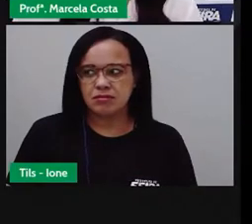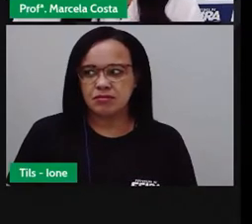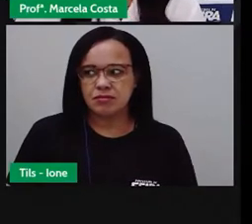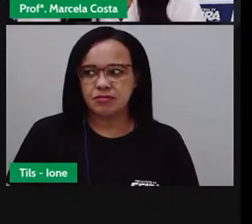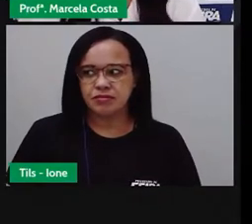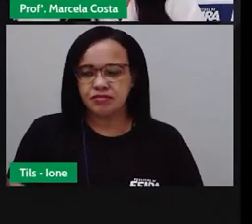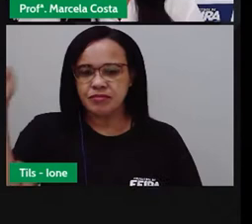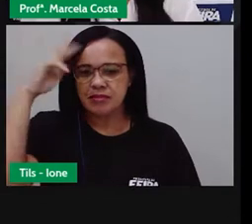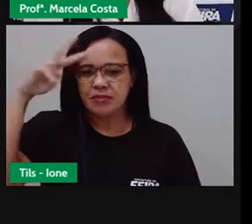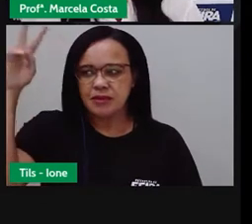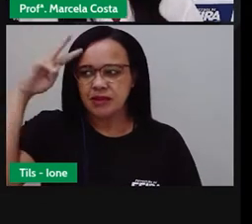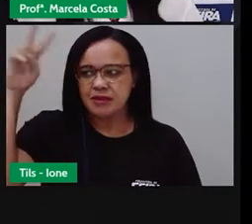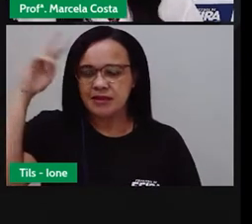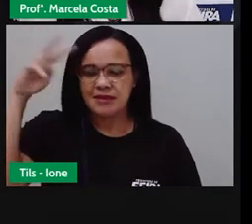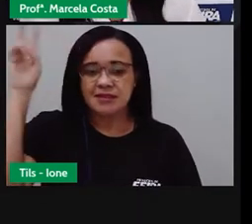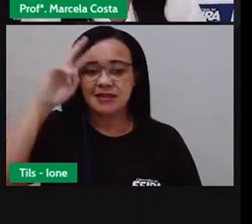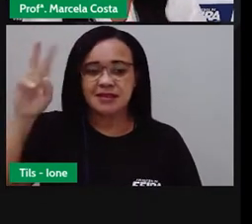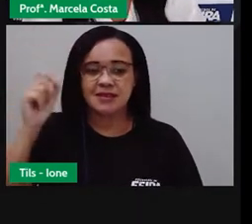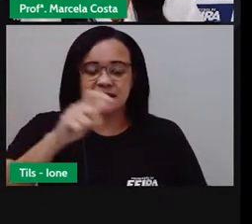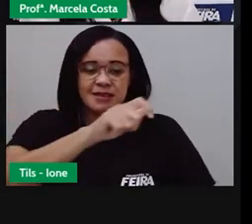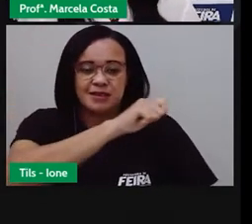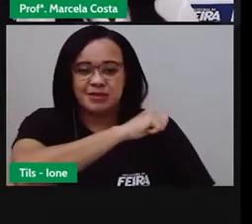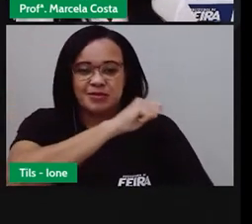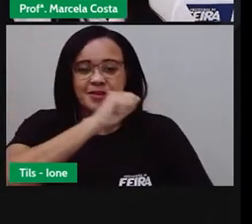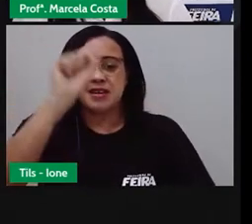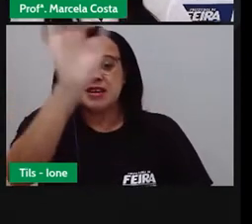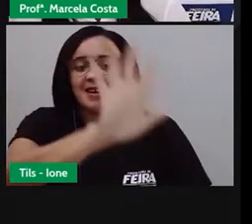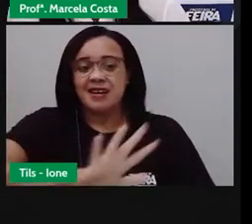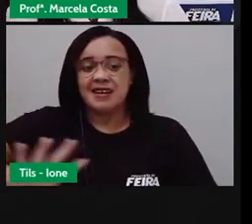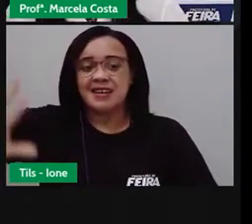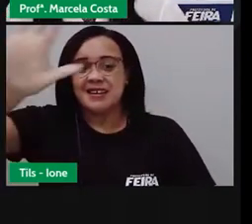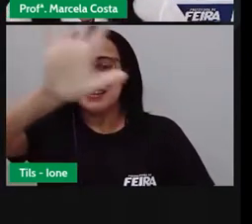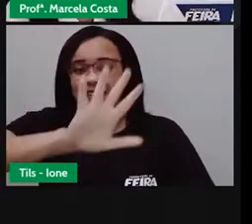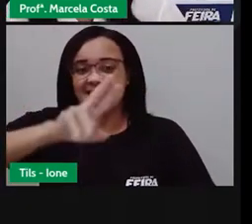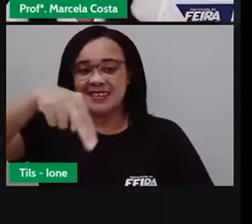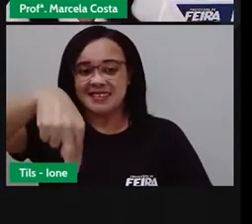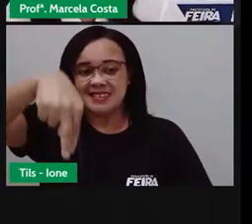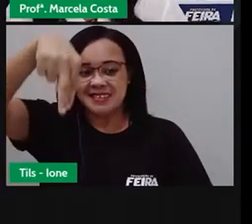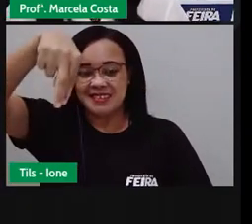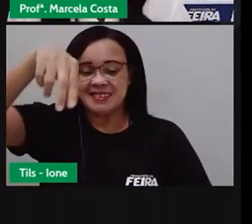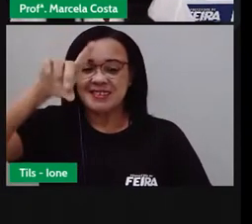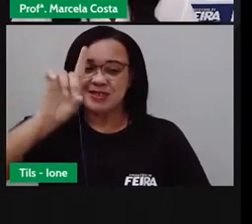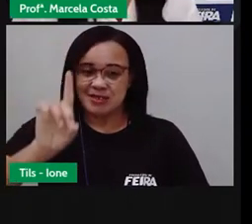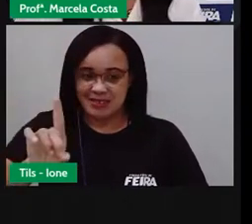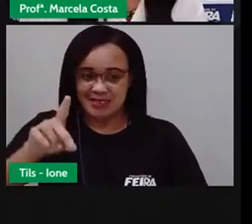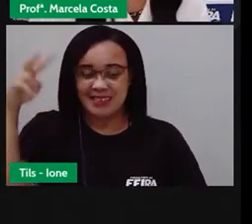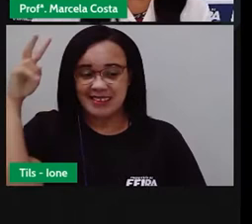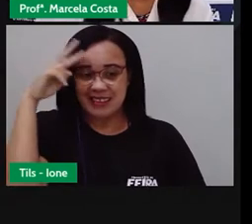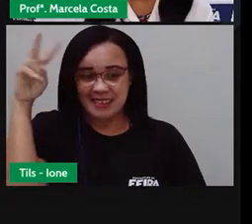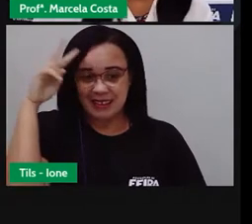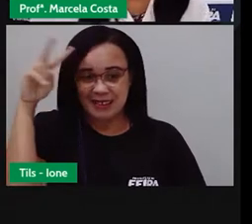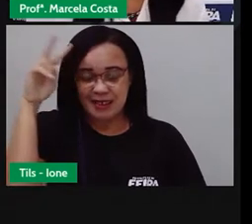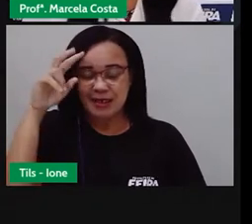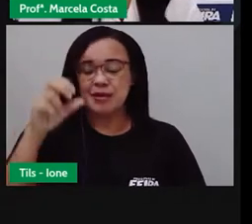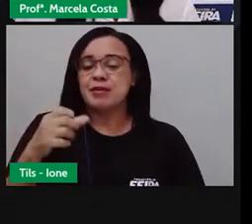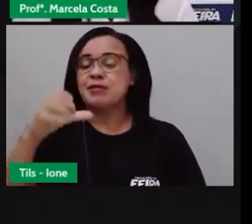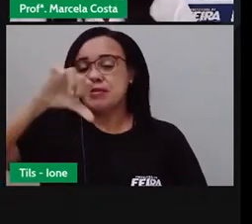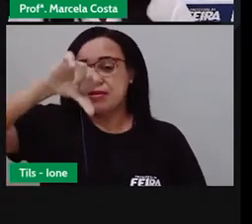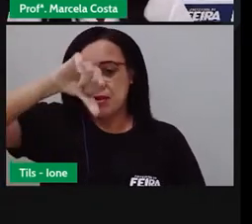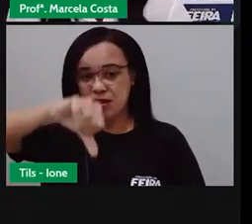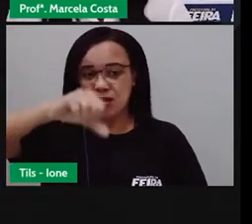Lembrando, criançada, que a região Nordeste é composta por nove estados. Tem Maranhão,